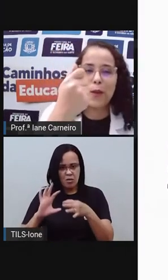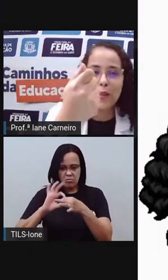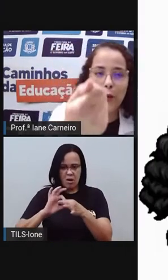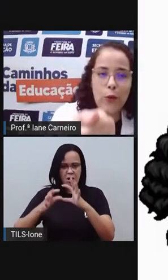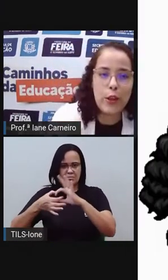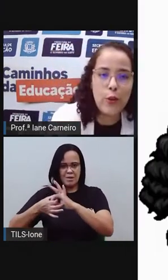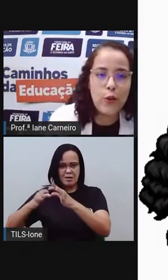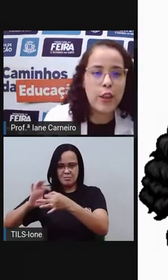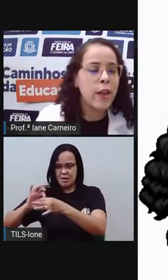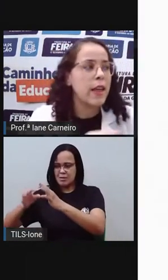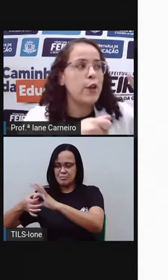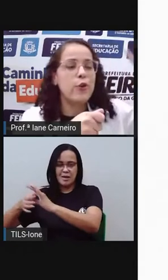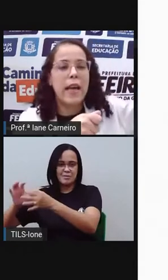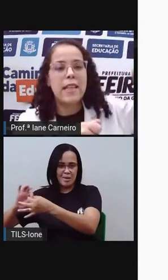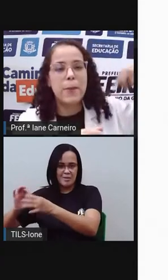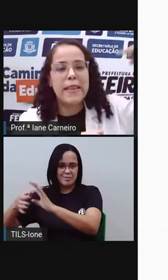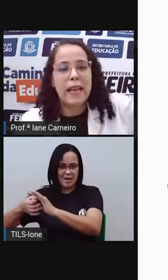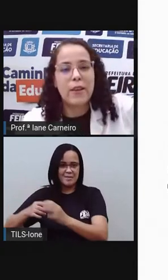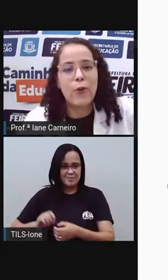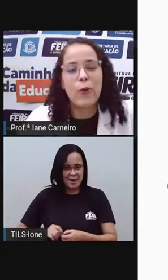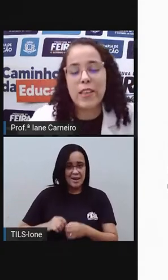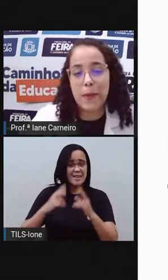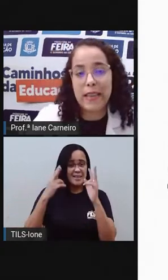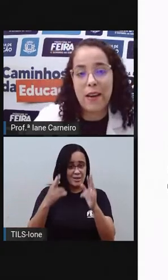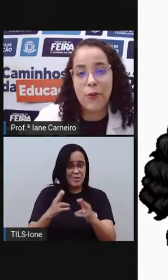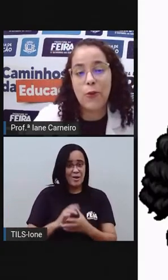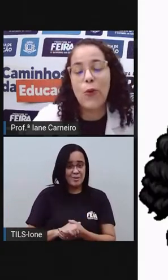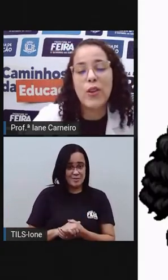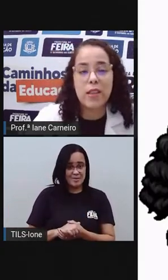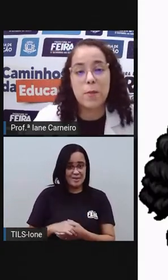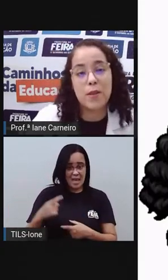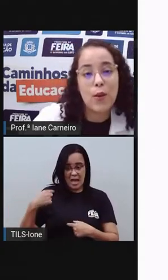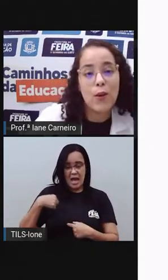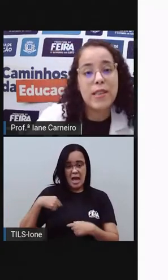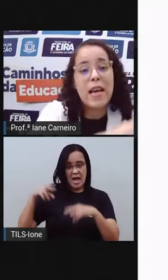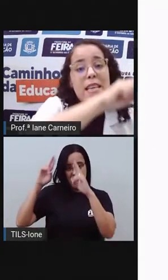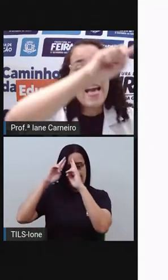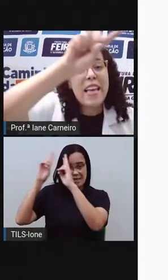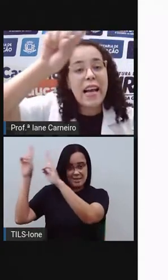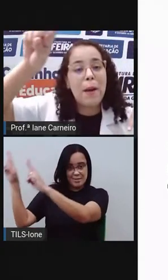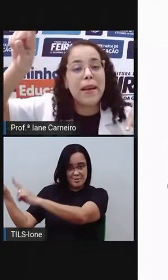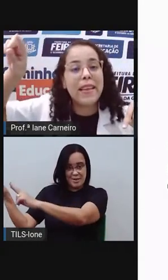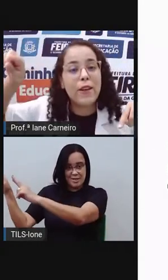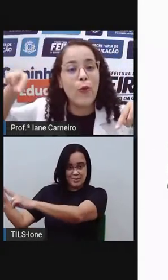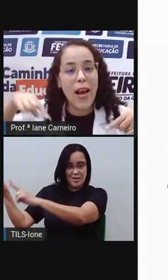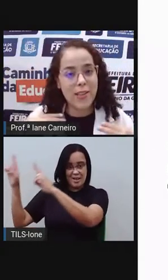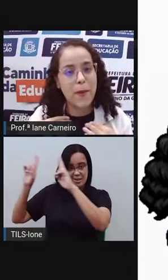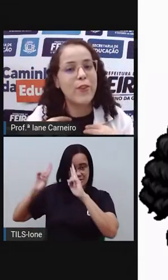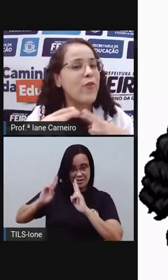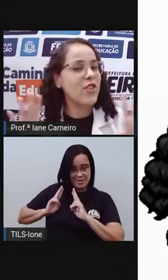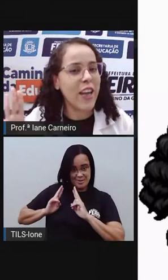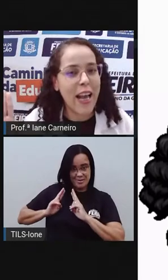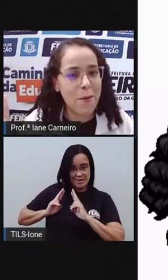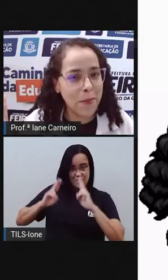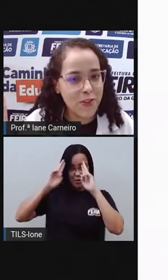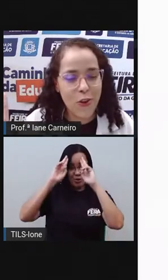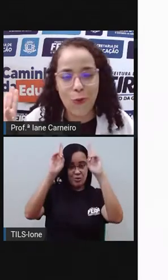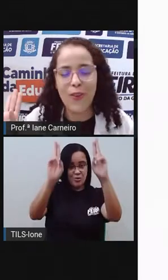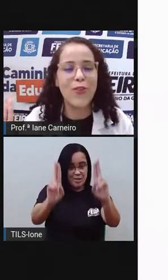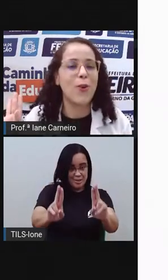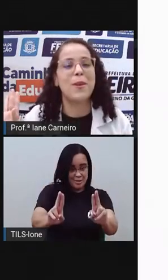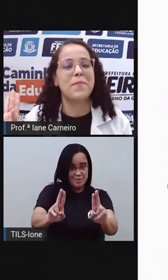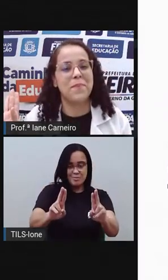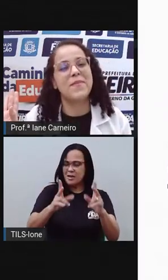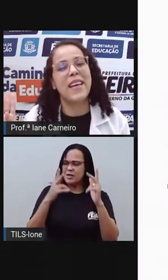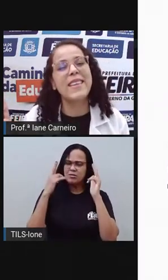sou respeitosa com a Ione. Ione é respeitável com outras pessoas. E aí, acaba que o respeito vai chegar em mim de